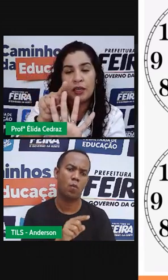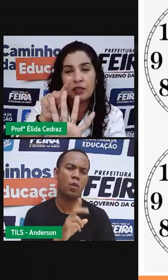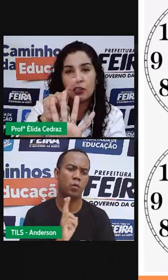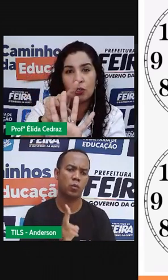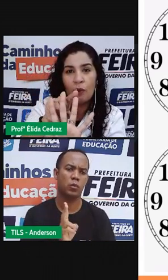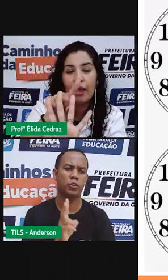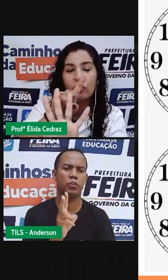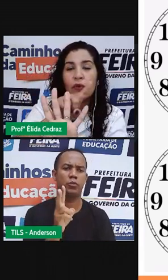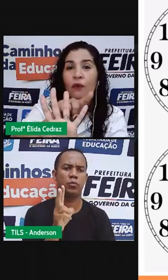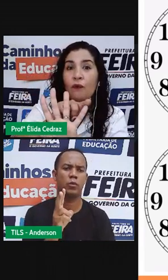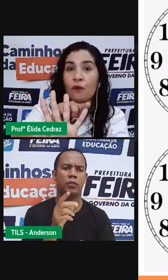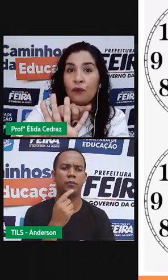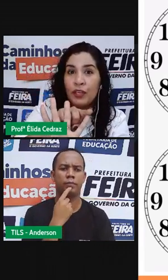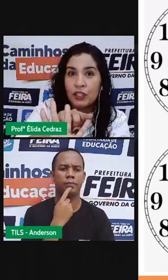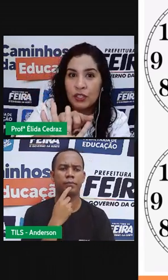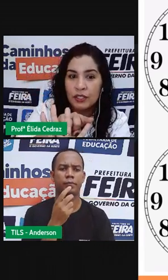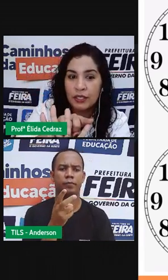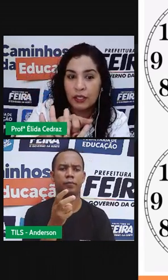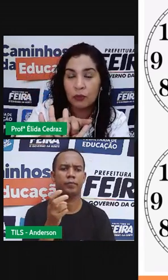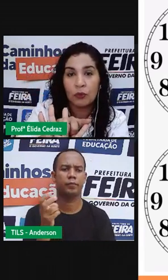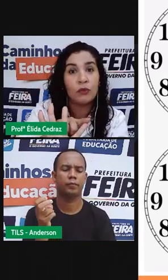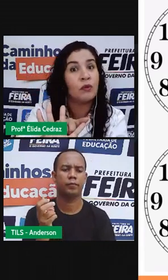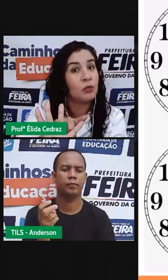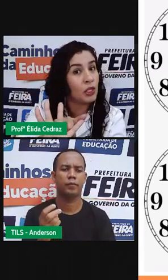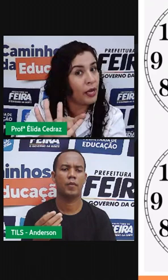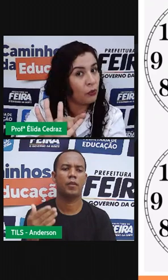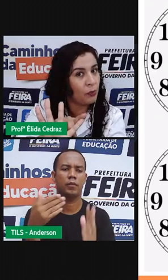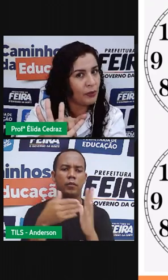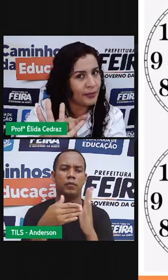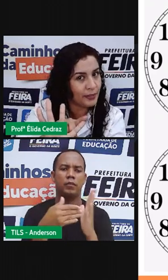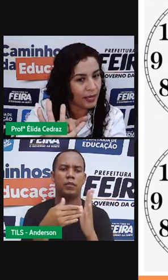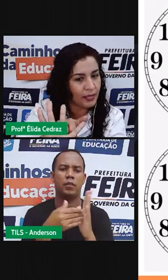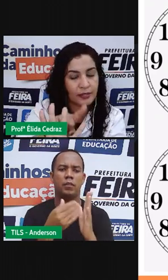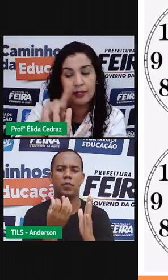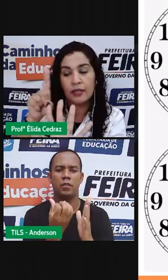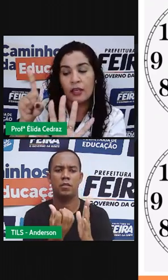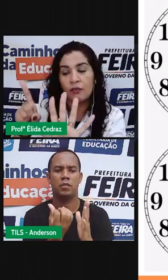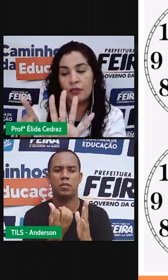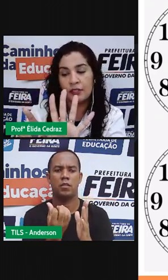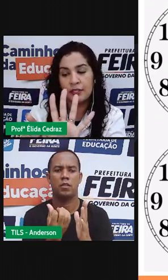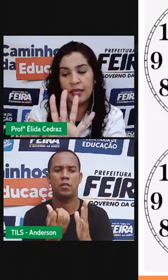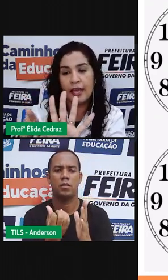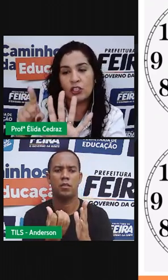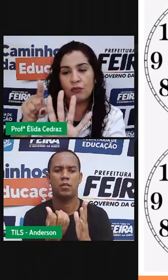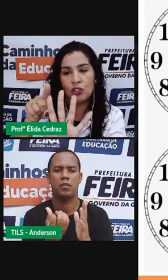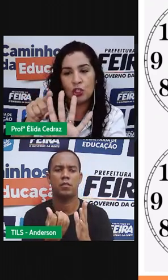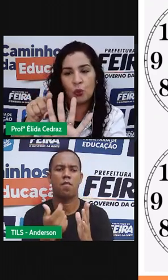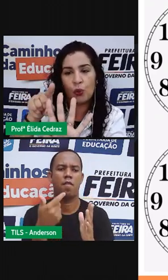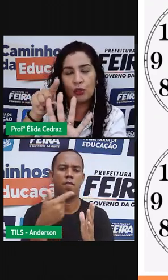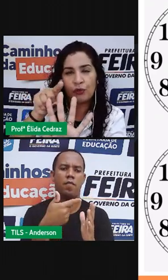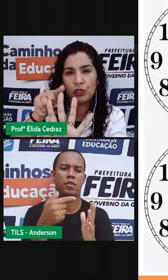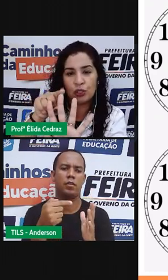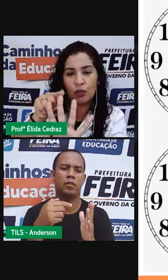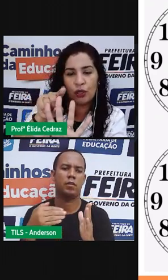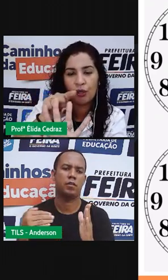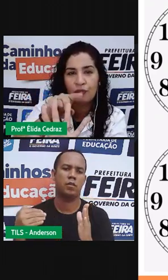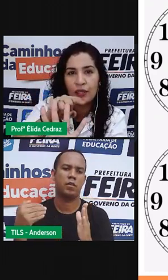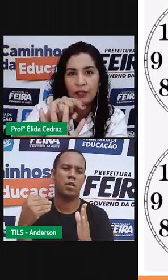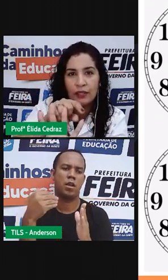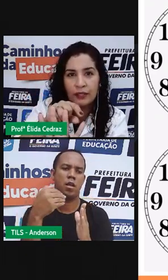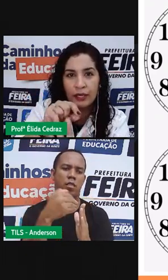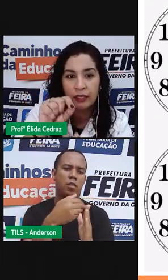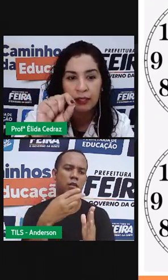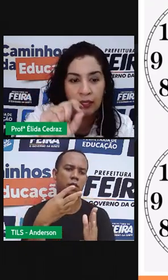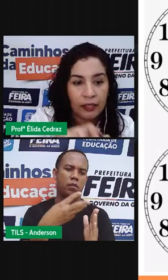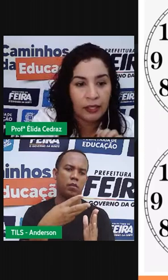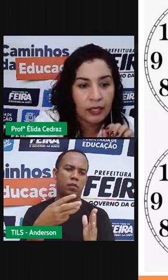dois, vinte e três, vinte e quatro, vinte e cinco. Vamos chegar no número seis. Sete, vinte e oito, vinte e nove,